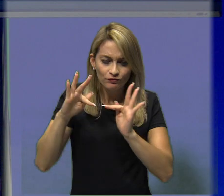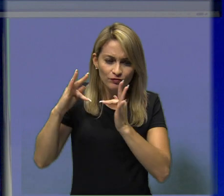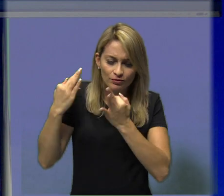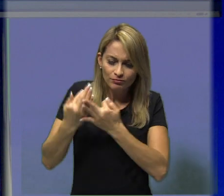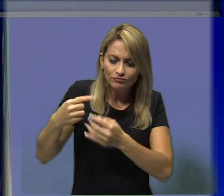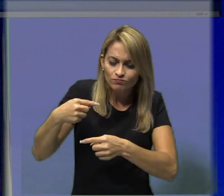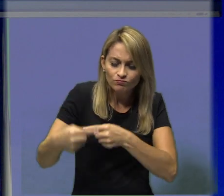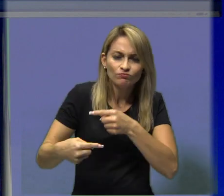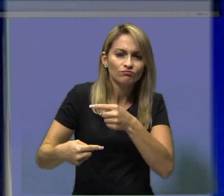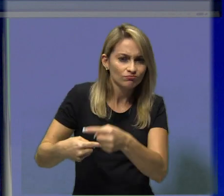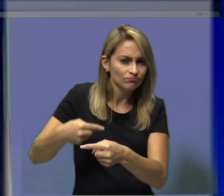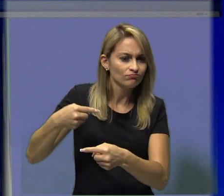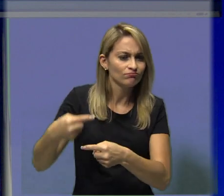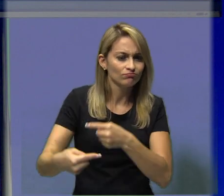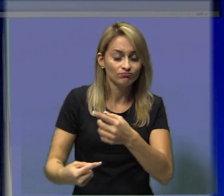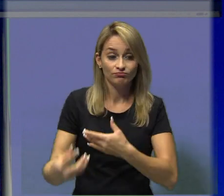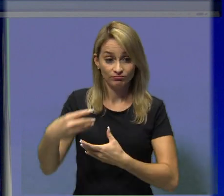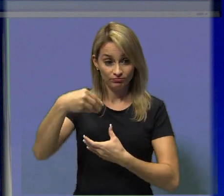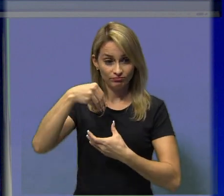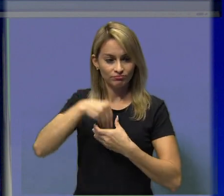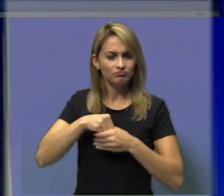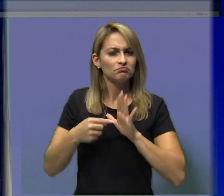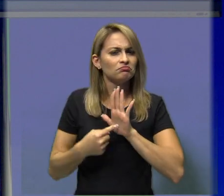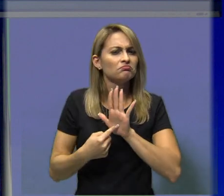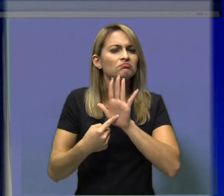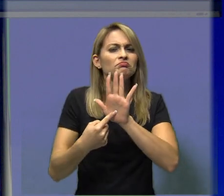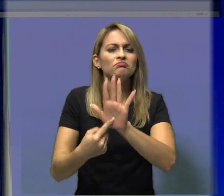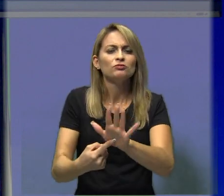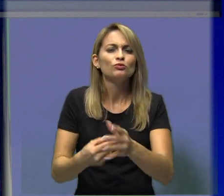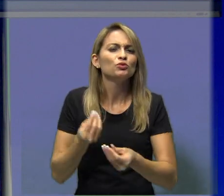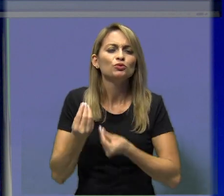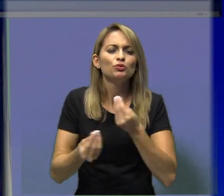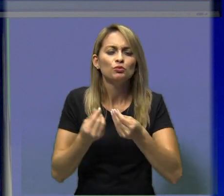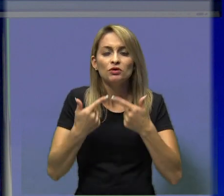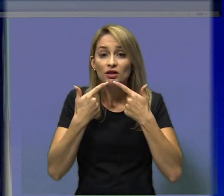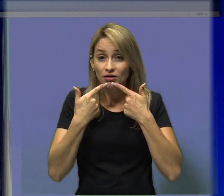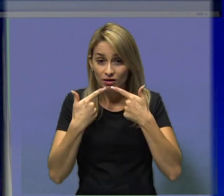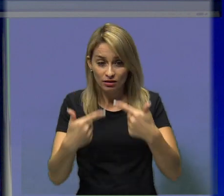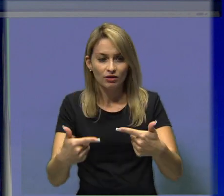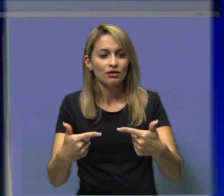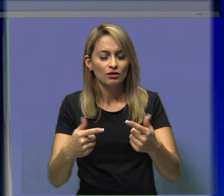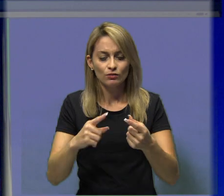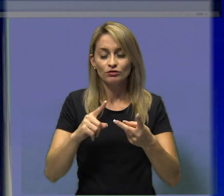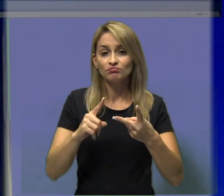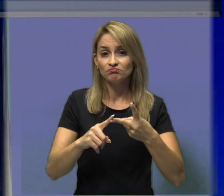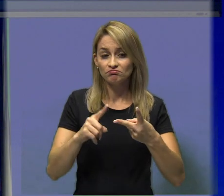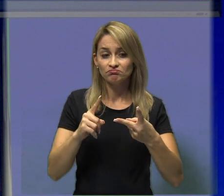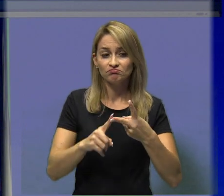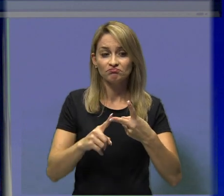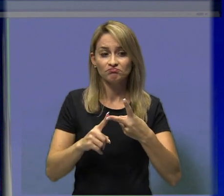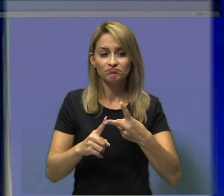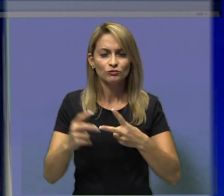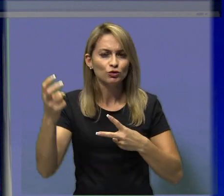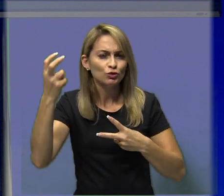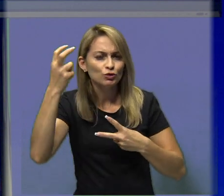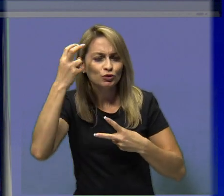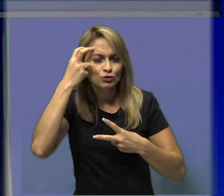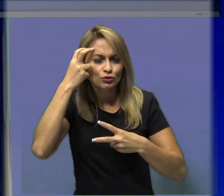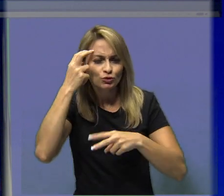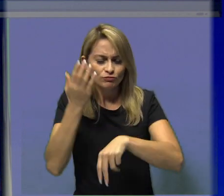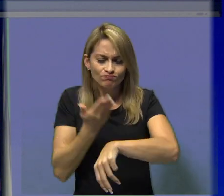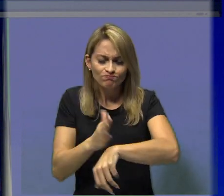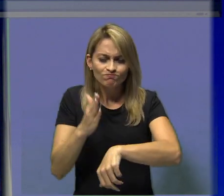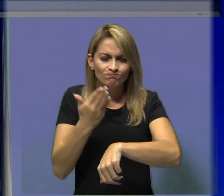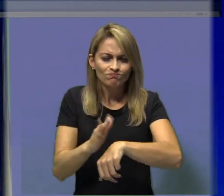através de práticas culturais e através da dança, da música, etc. Então nesse sentido, quando eles chegam no